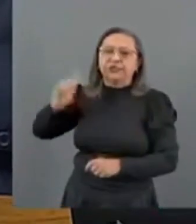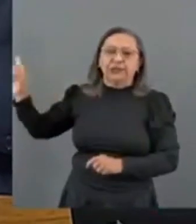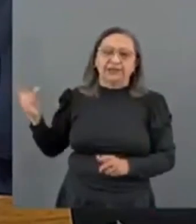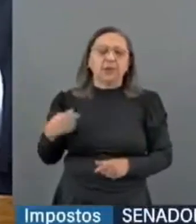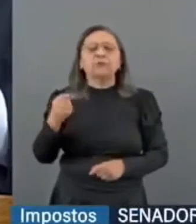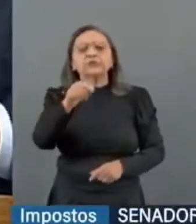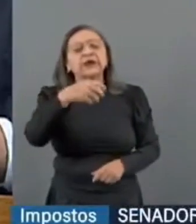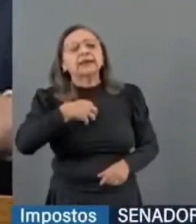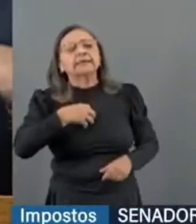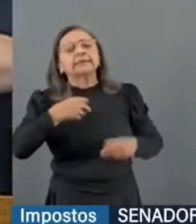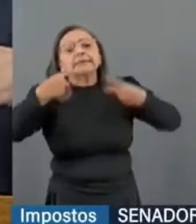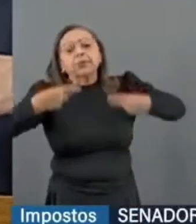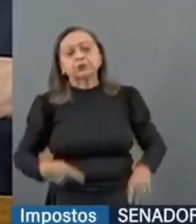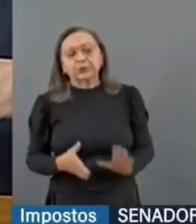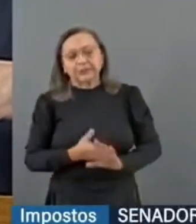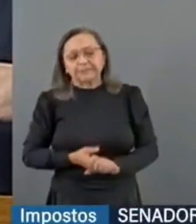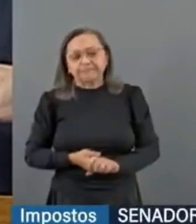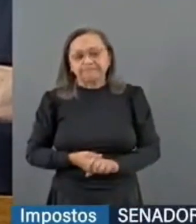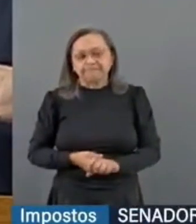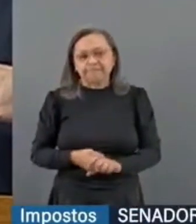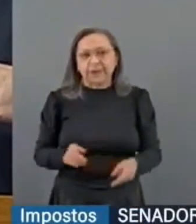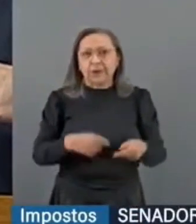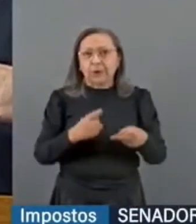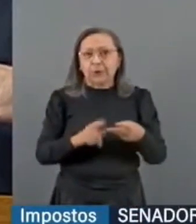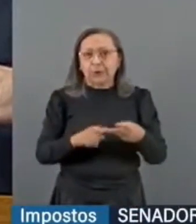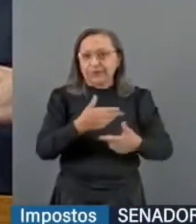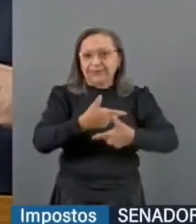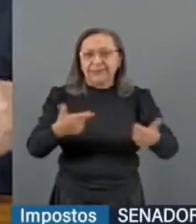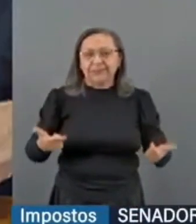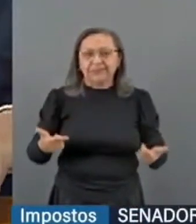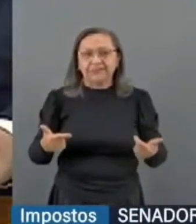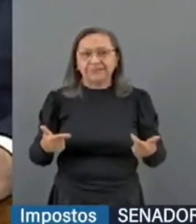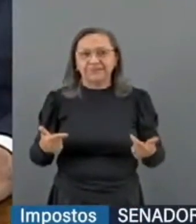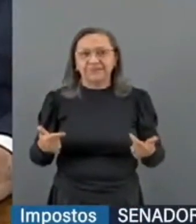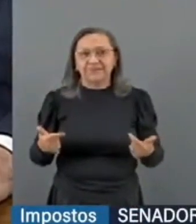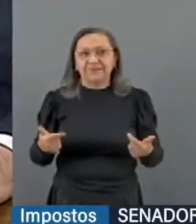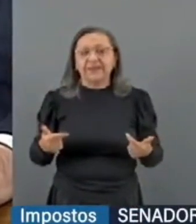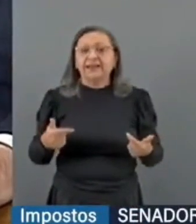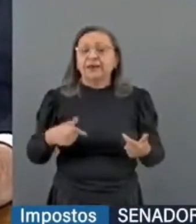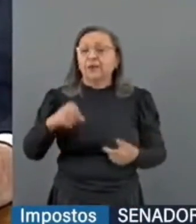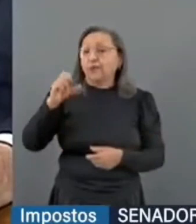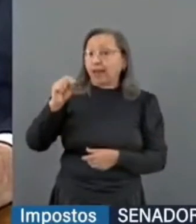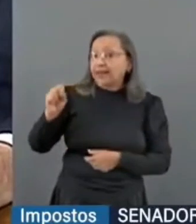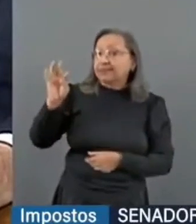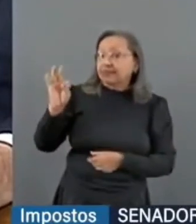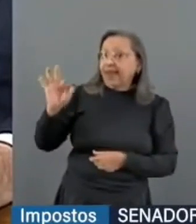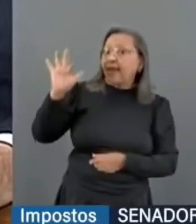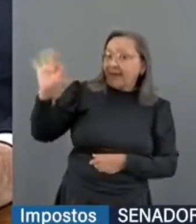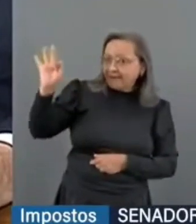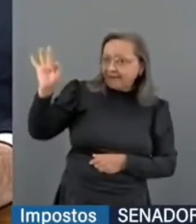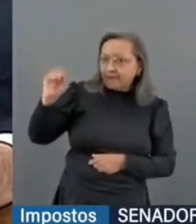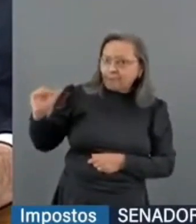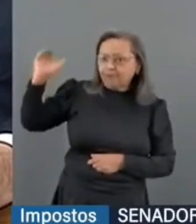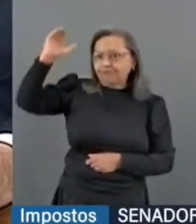comportar? Outra coisa, nós, o Supremo Tribunal Federal, que